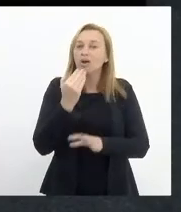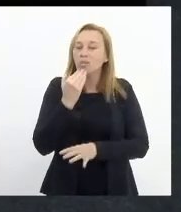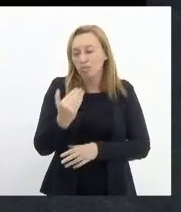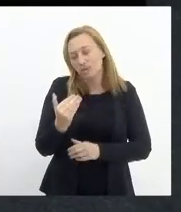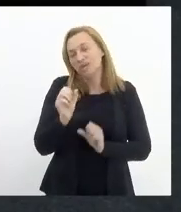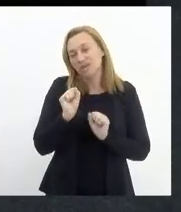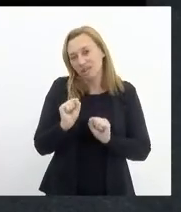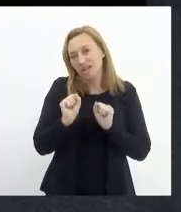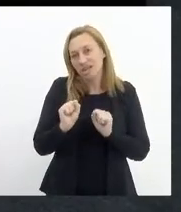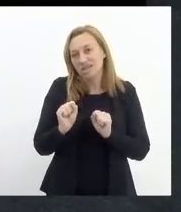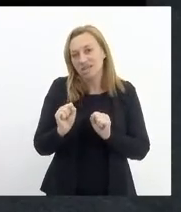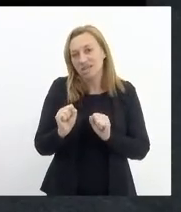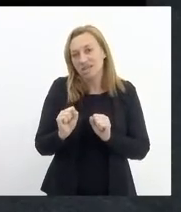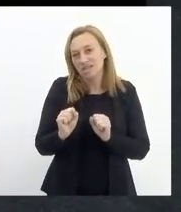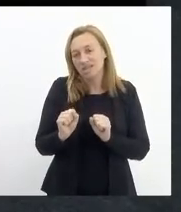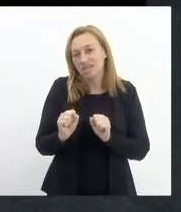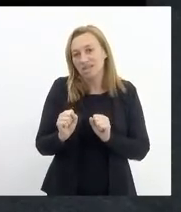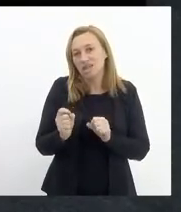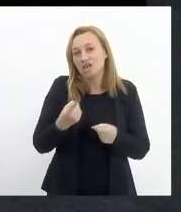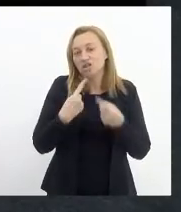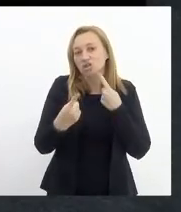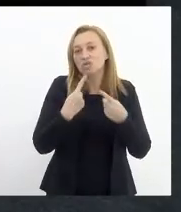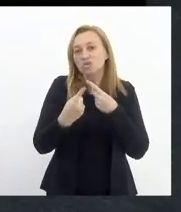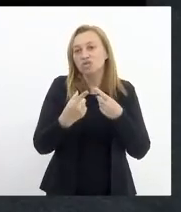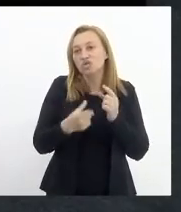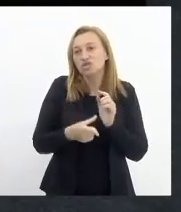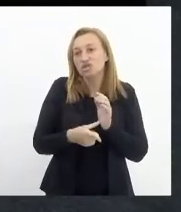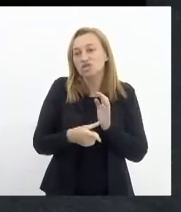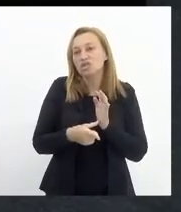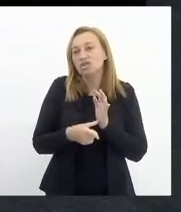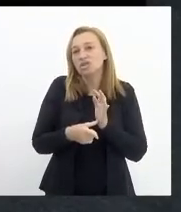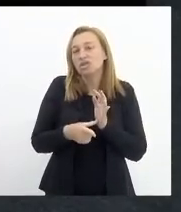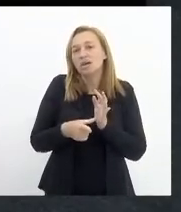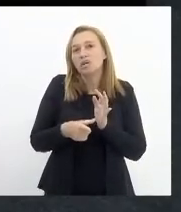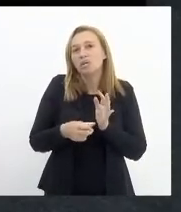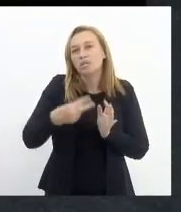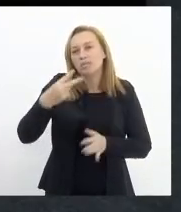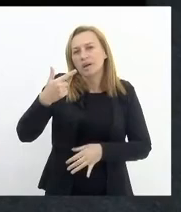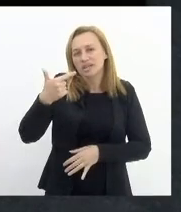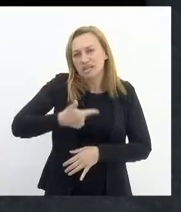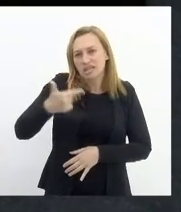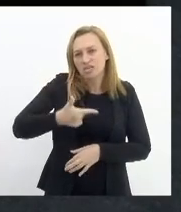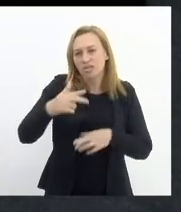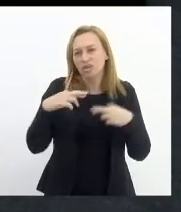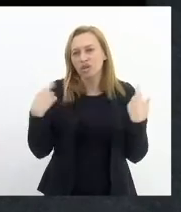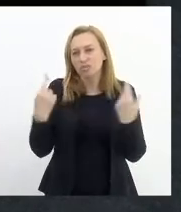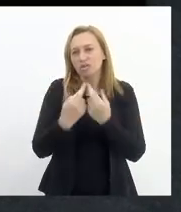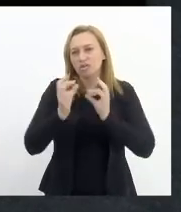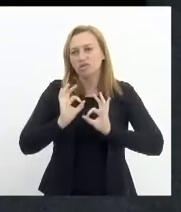pudesse antecipar essa discussão para a segunda sessão extraordinária,